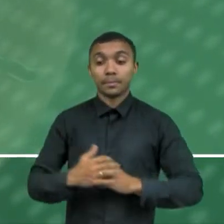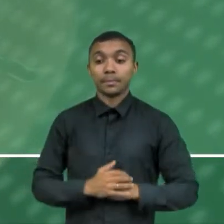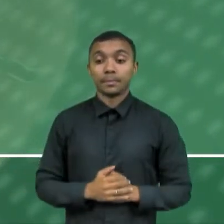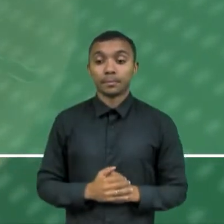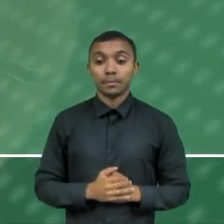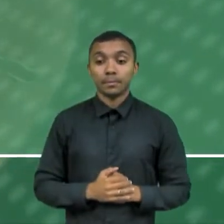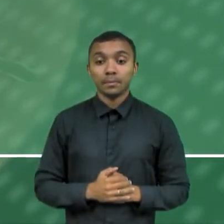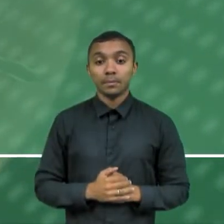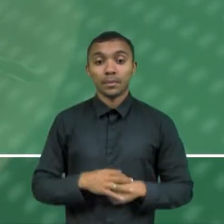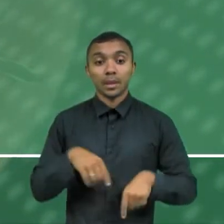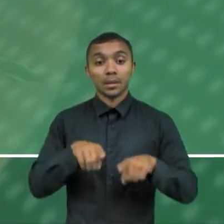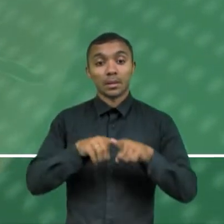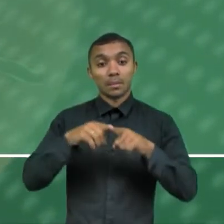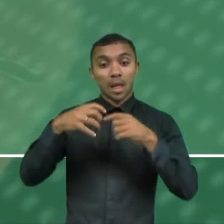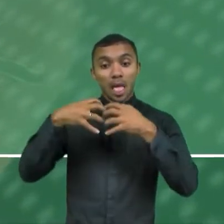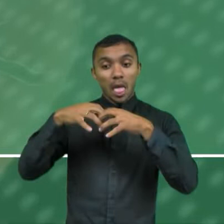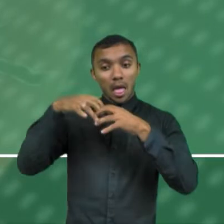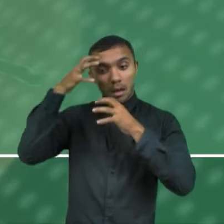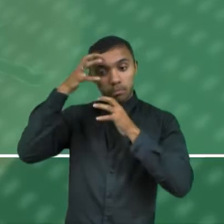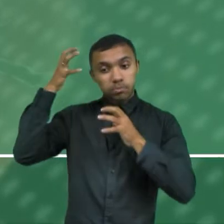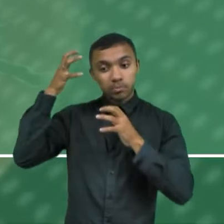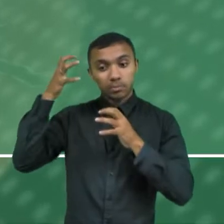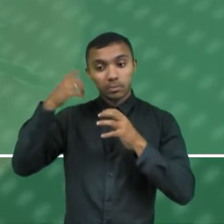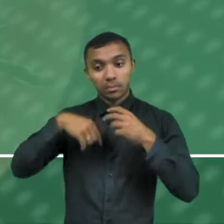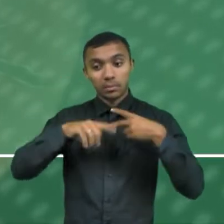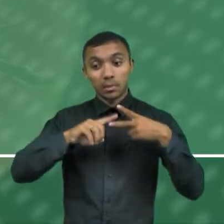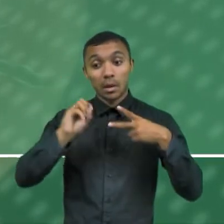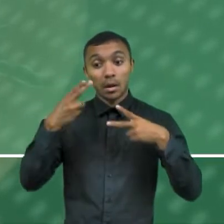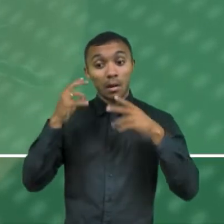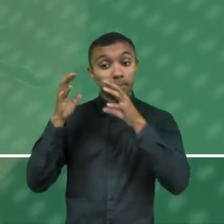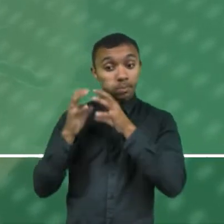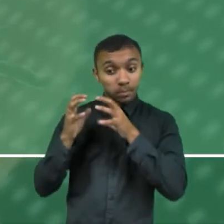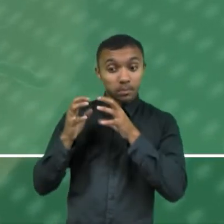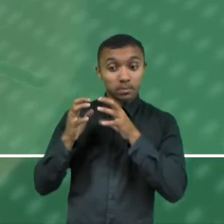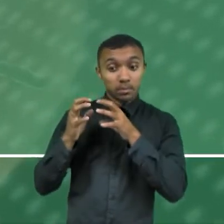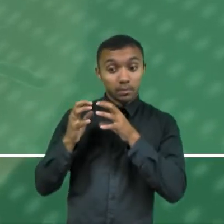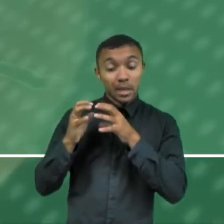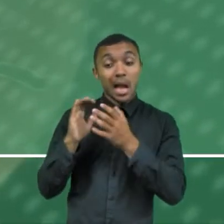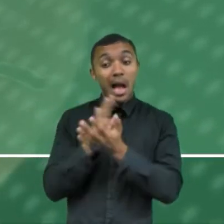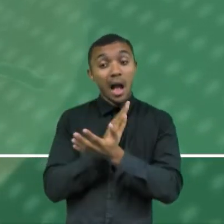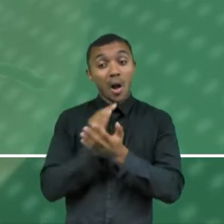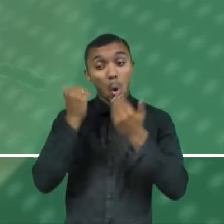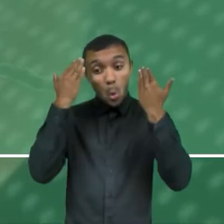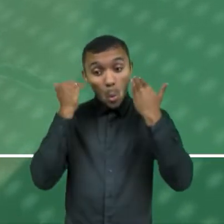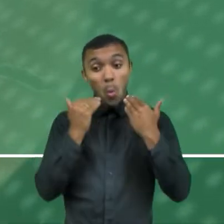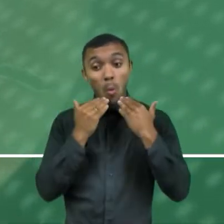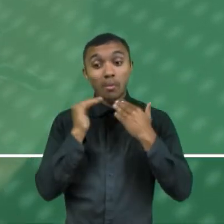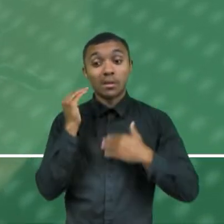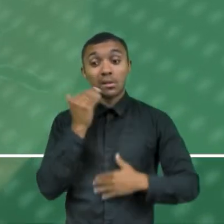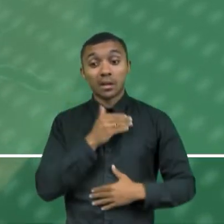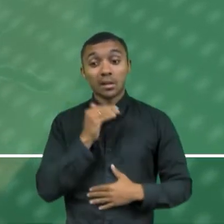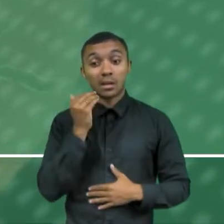microcefalia, cabeça e crânio pequenos, algumas desmorfias faciais típicas do transtorno são olhos